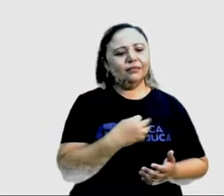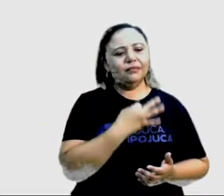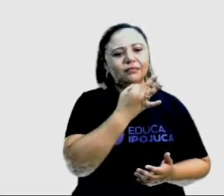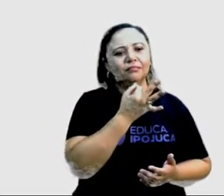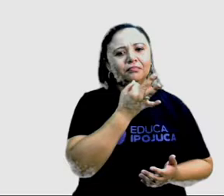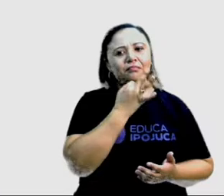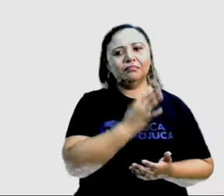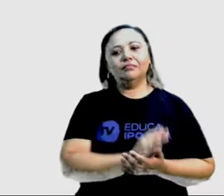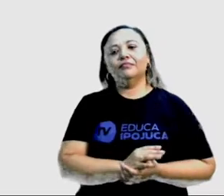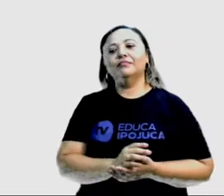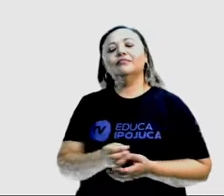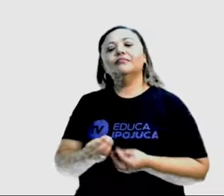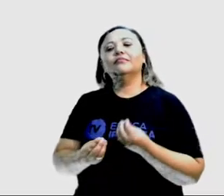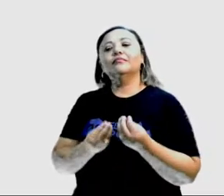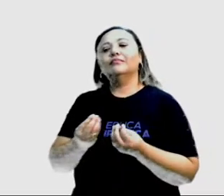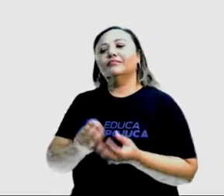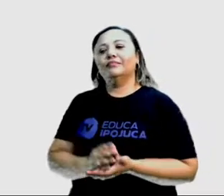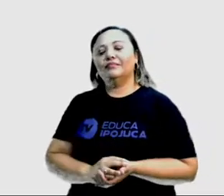Vamos ver.